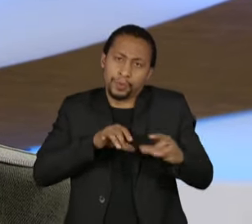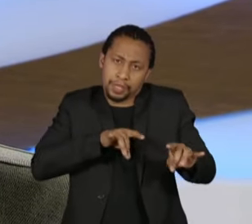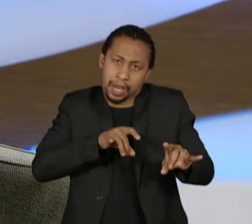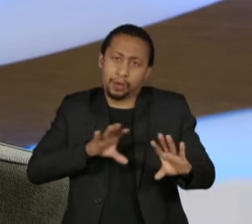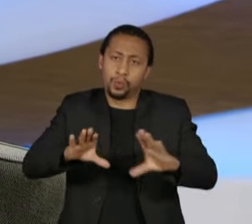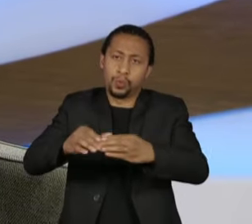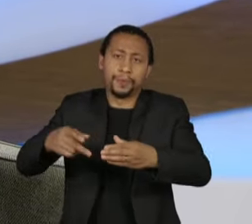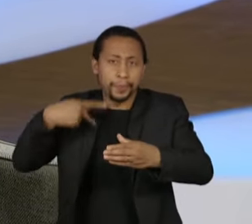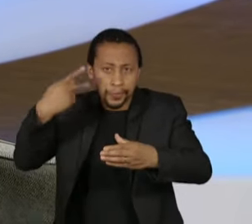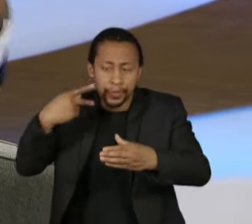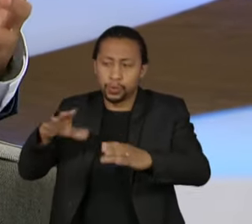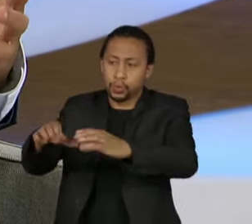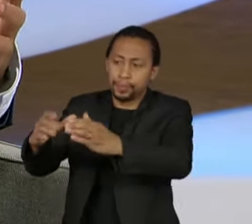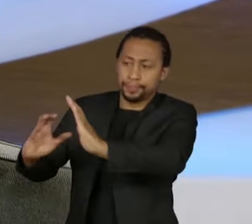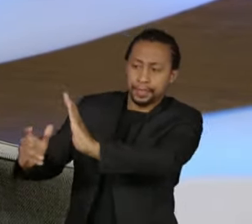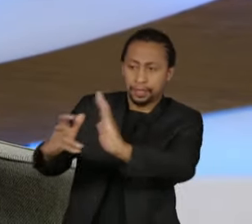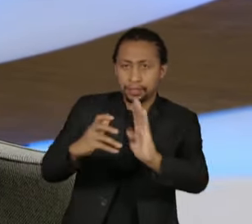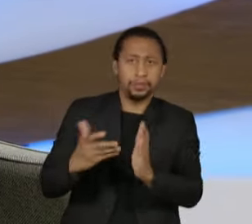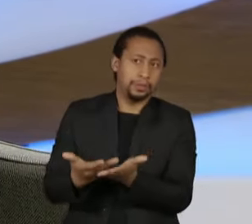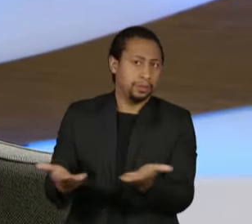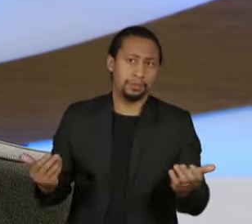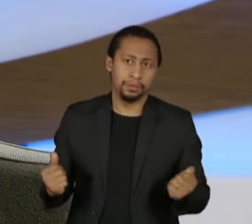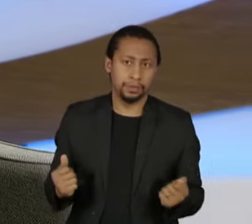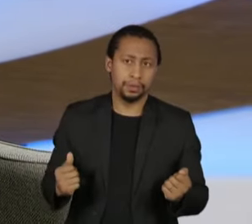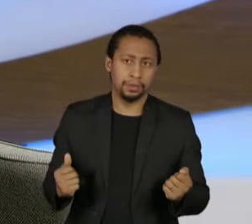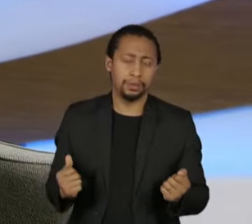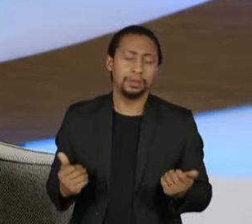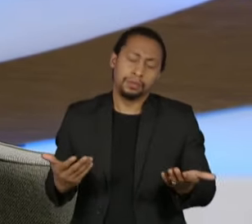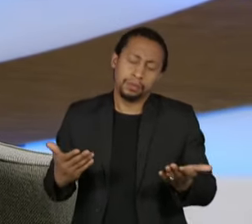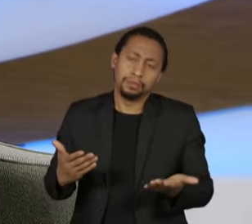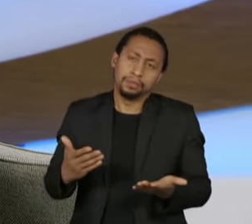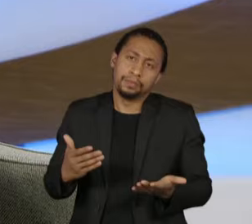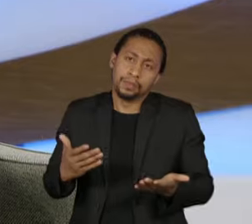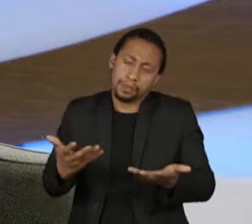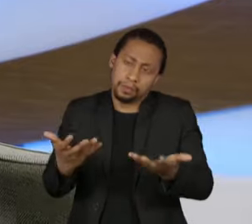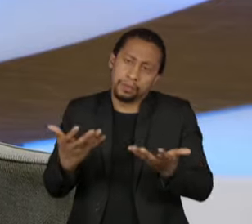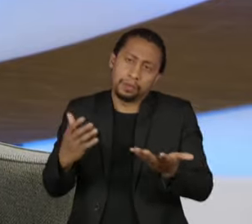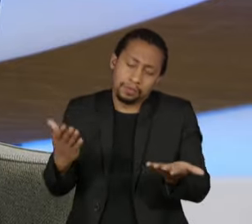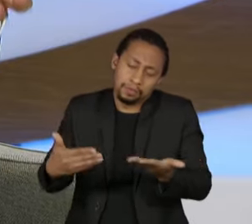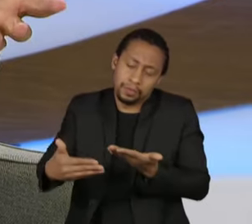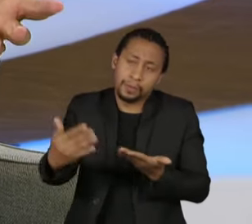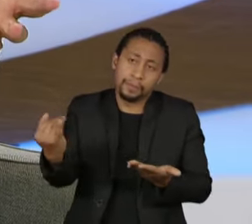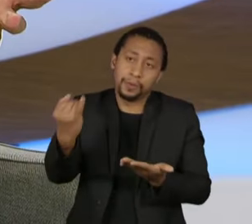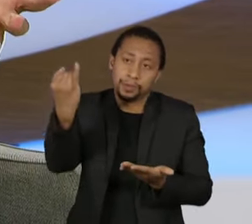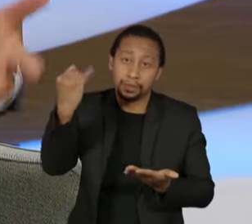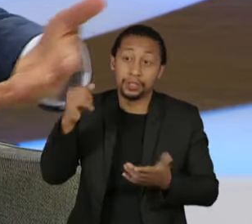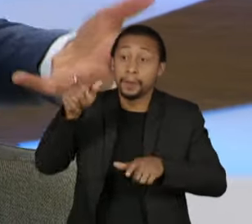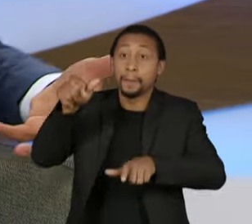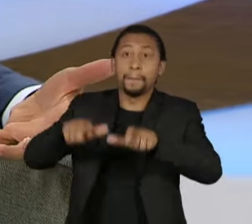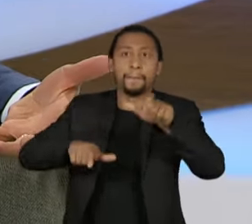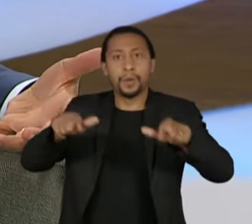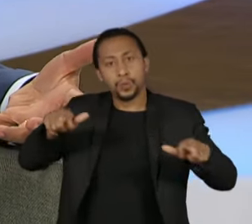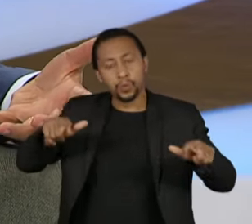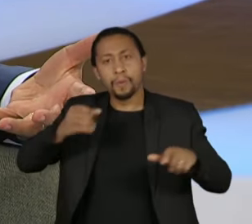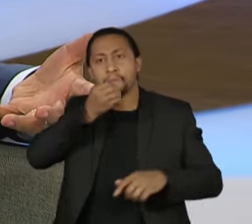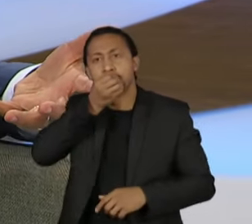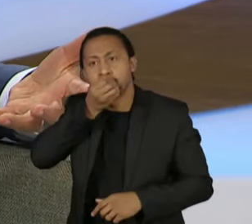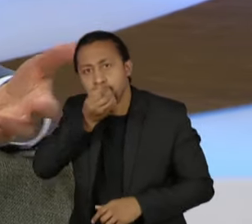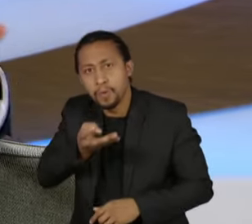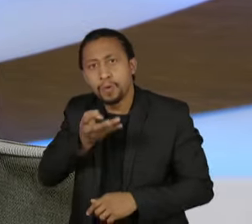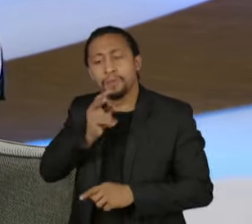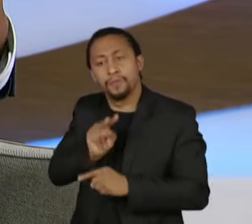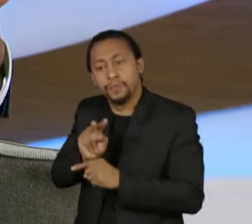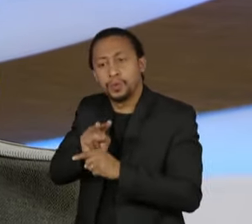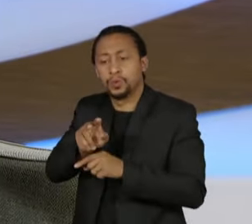só dos partidos. Eu defendo que é importante a gente ter pessoas com muito elo com o agronegócio, que é um setor importante.